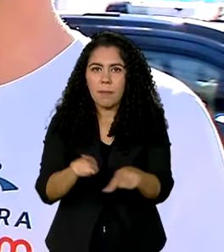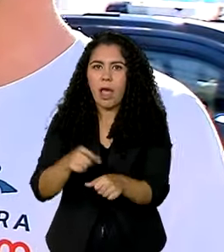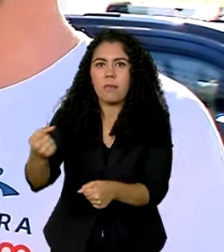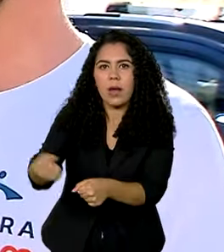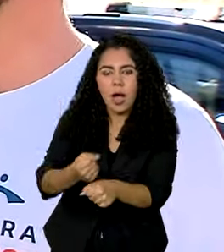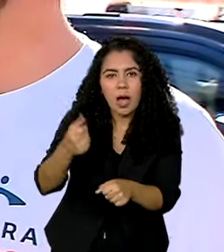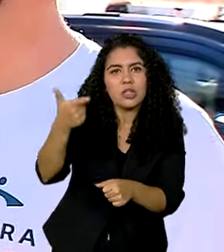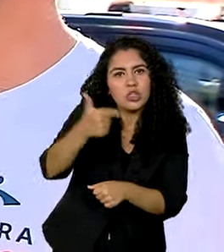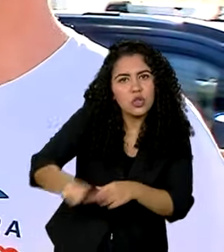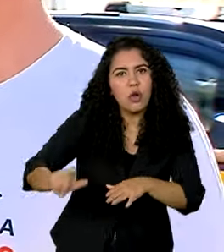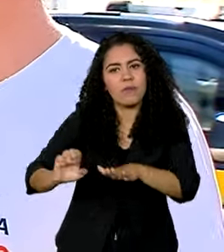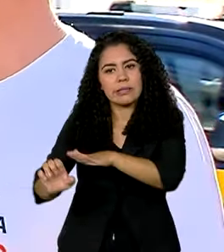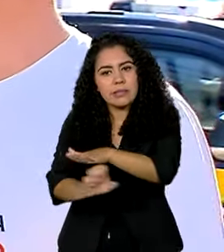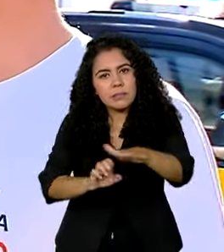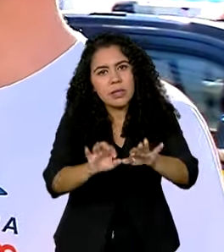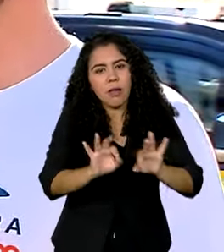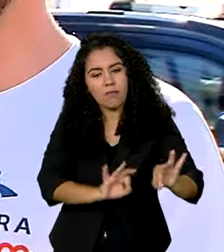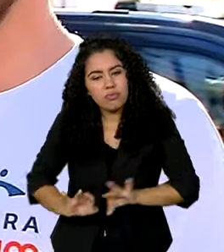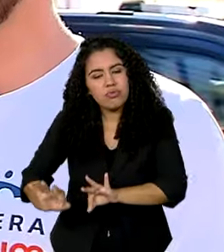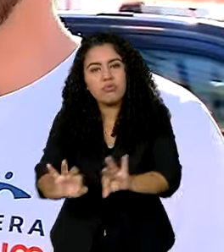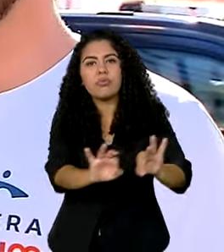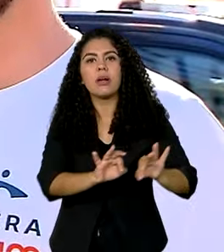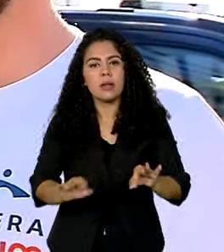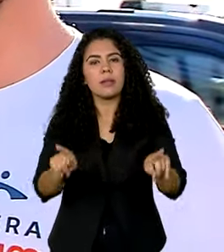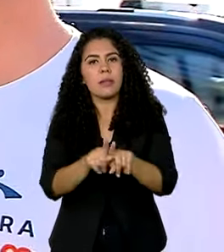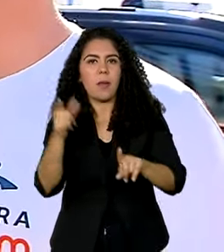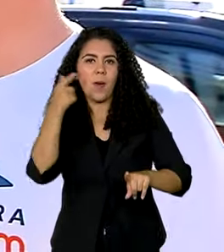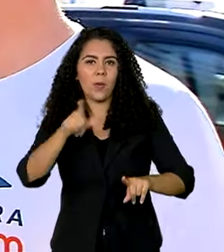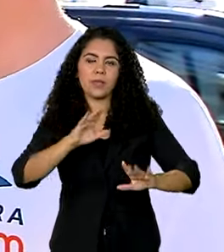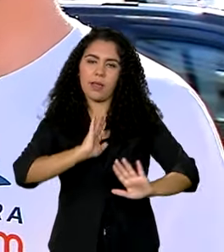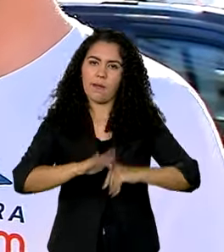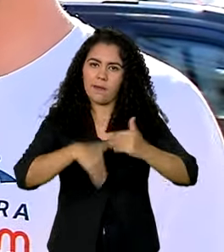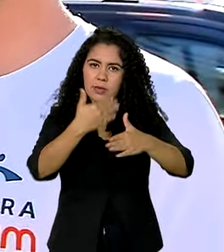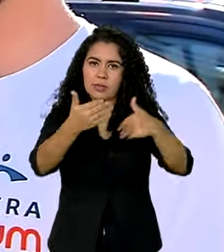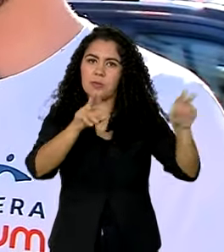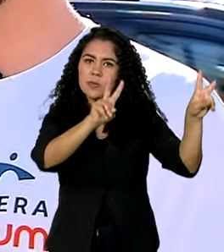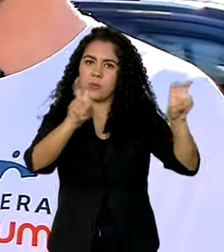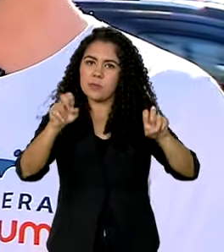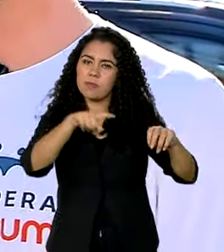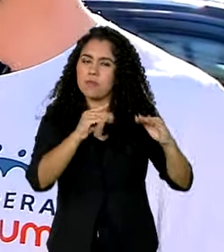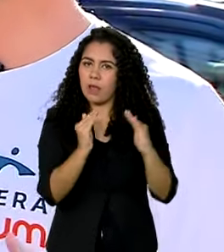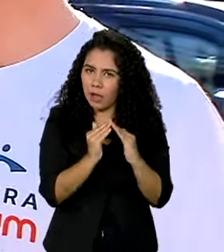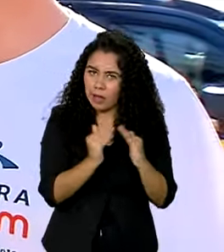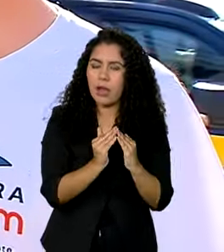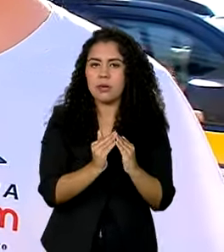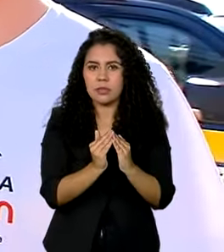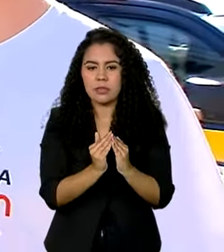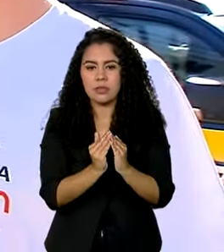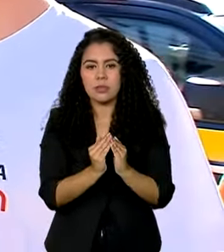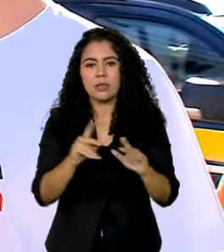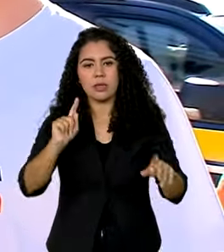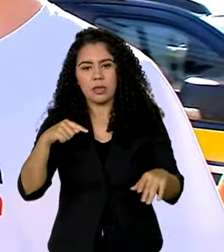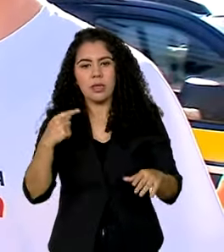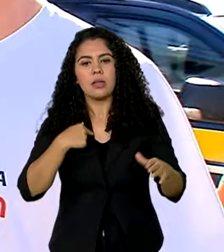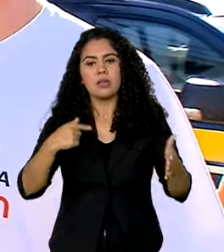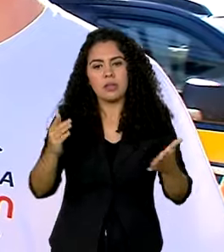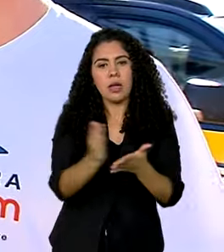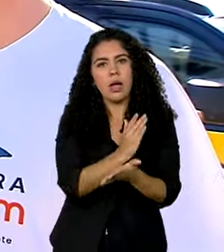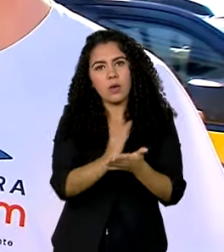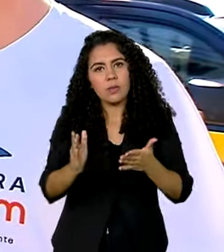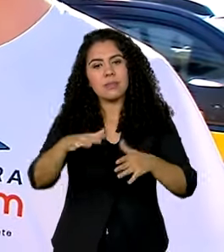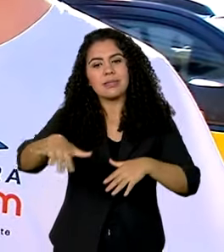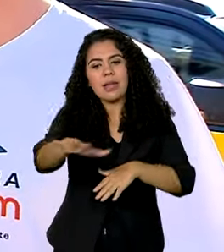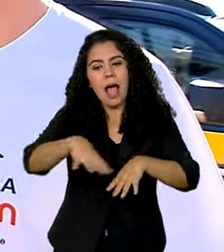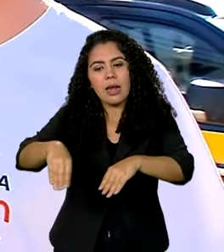e também nesse alinhamento que nós estamos chegando, para a gente conseguir avançar nessa pauta habitacional, onde já desapropriamos algumas áreas de terra e